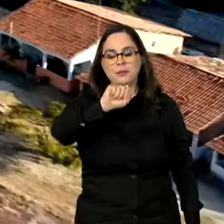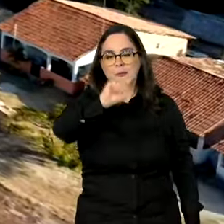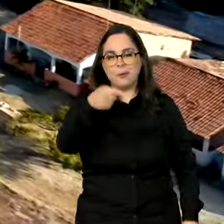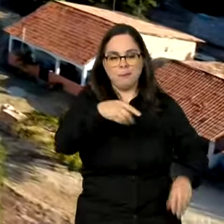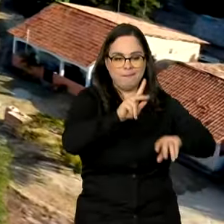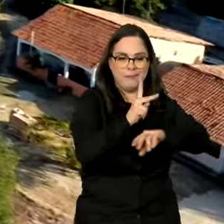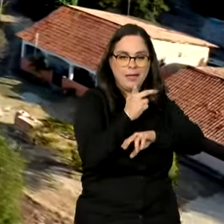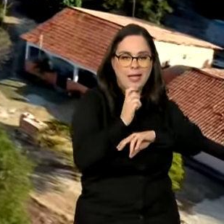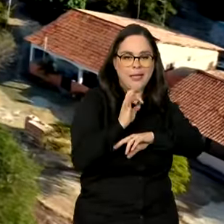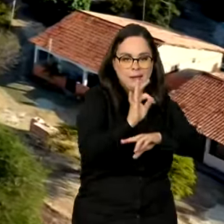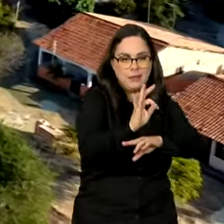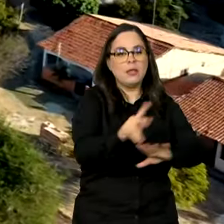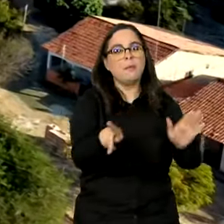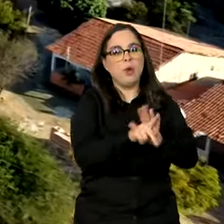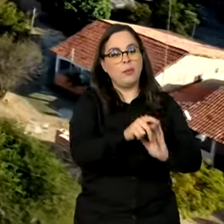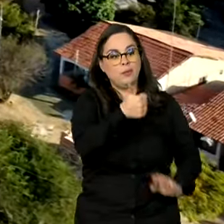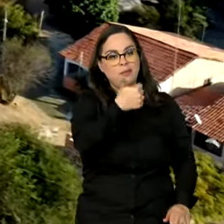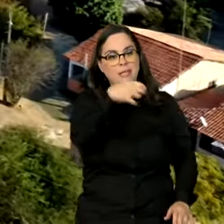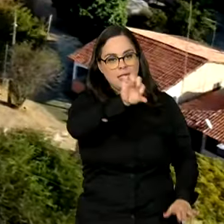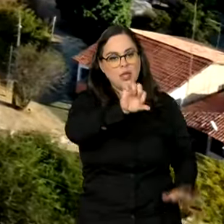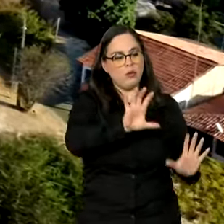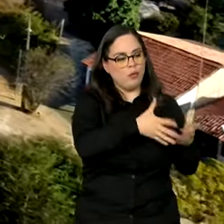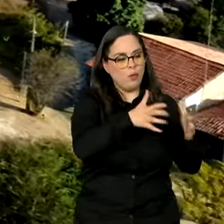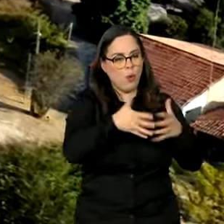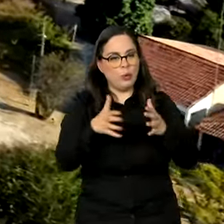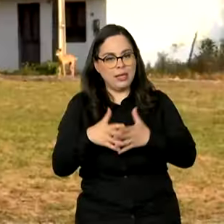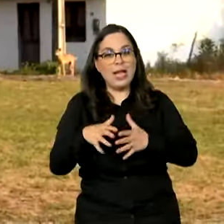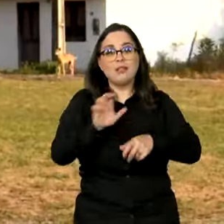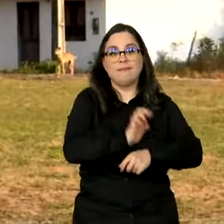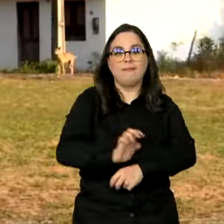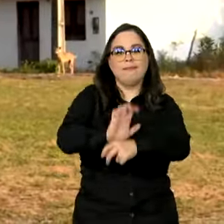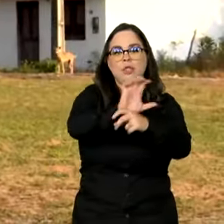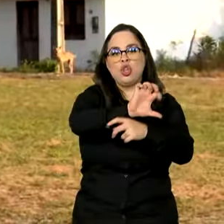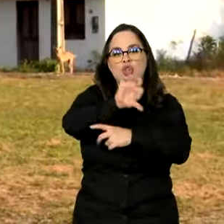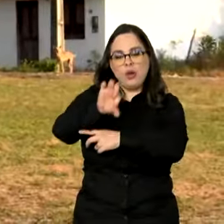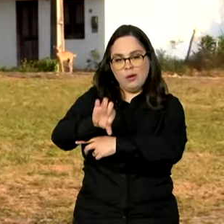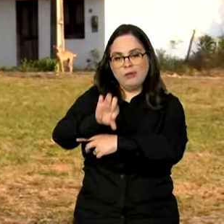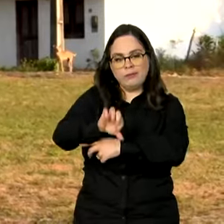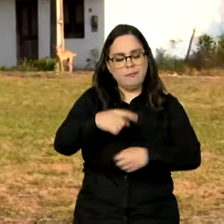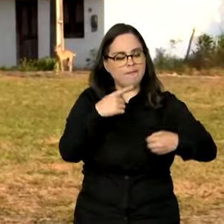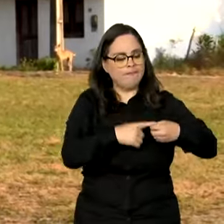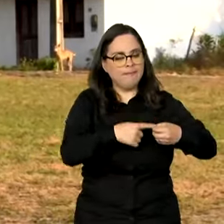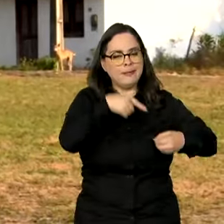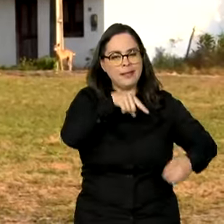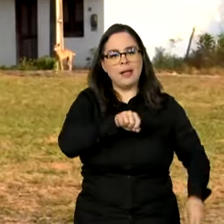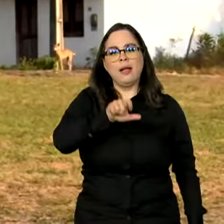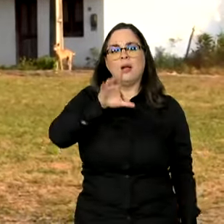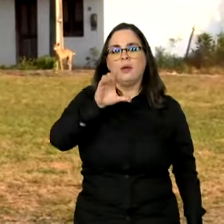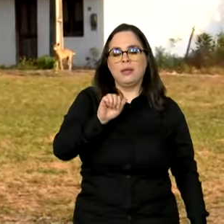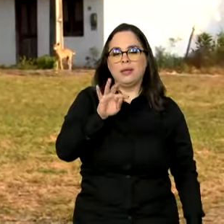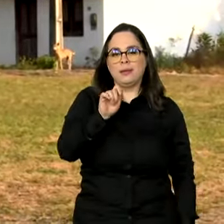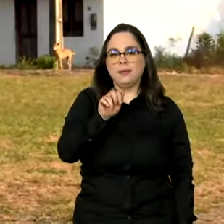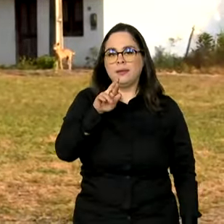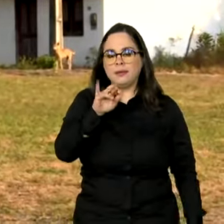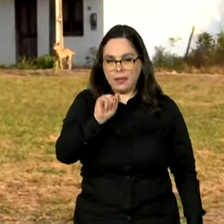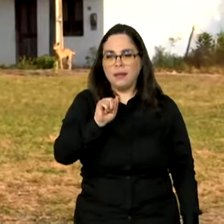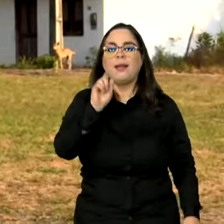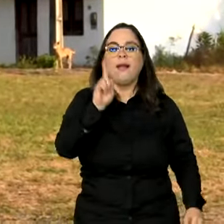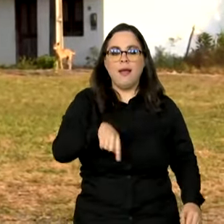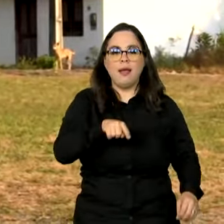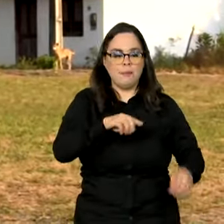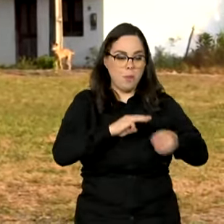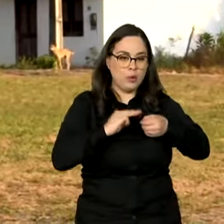para 19 comunidades de nove estados. Alcântara é um município que tem maior proporção de